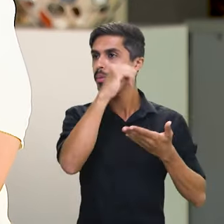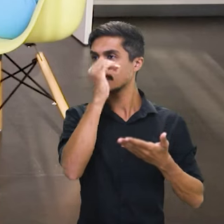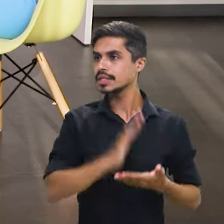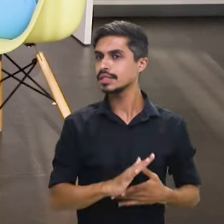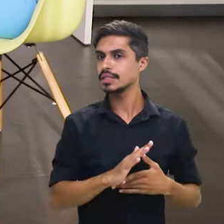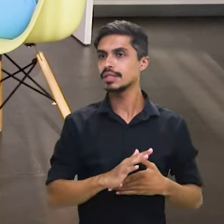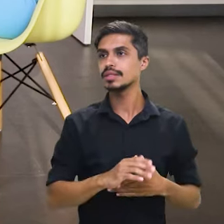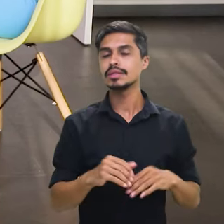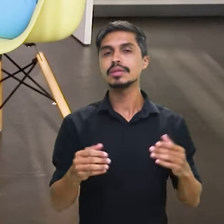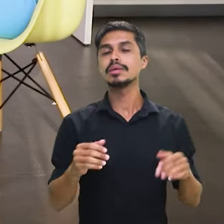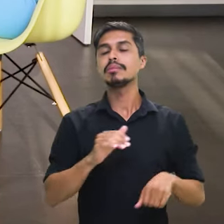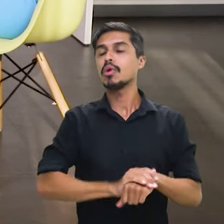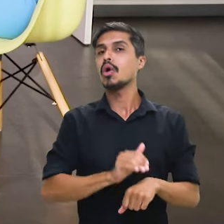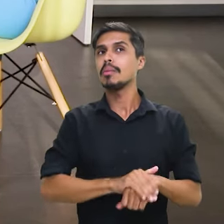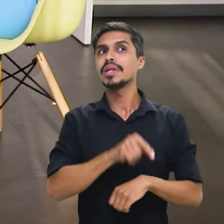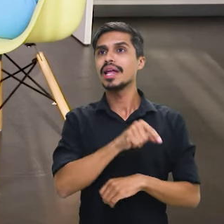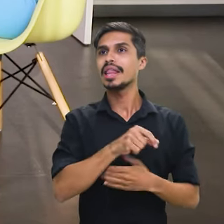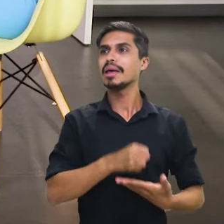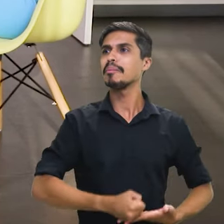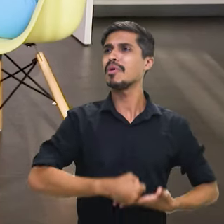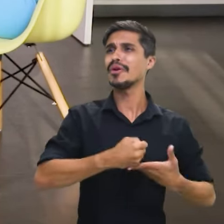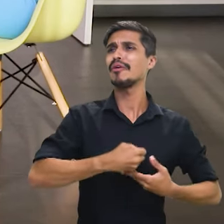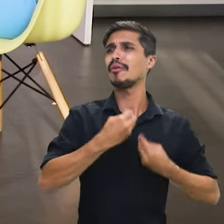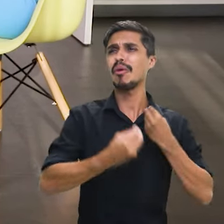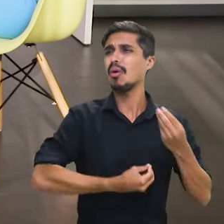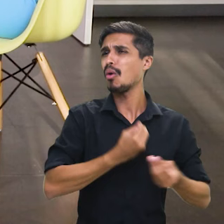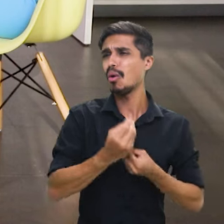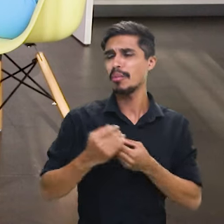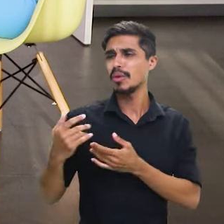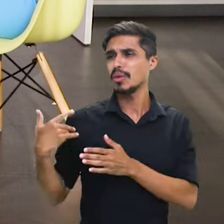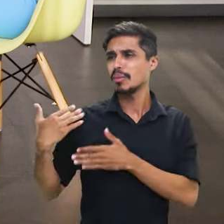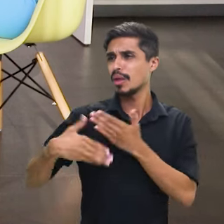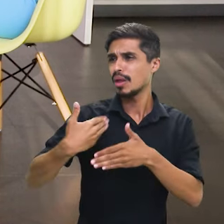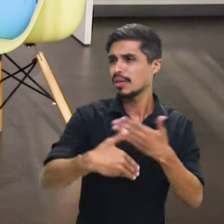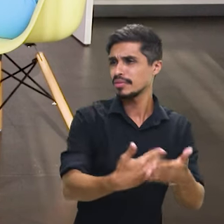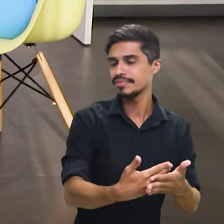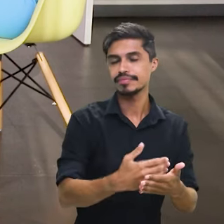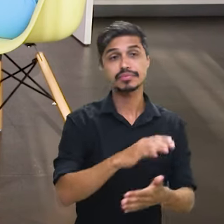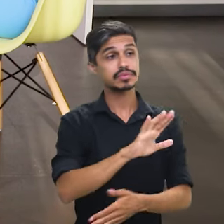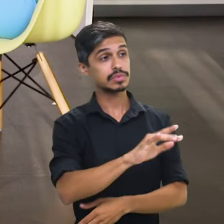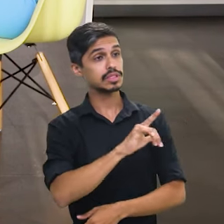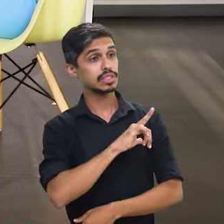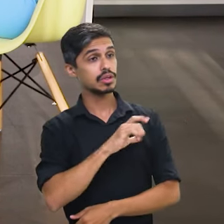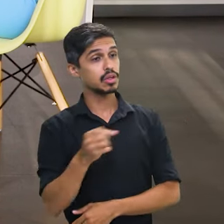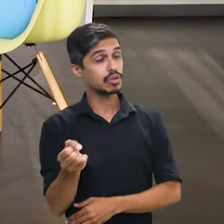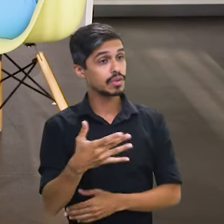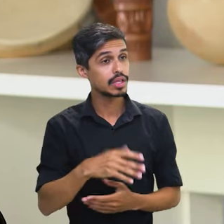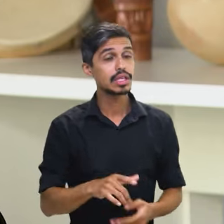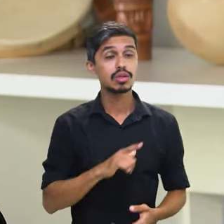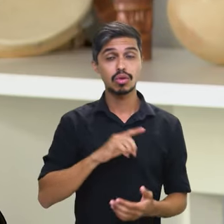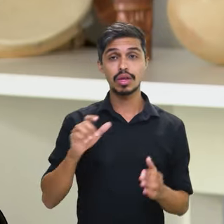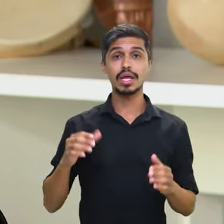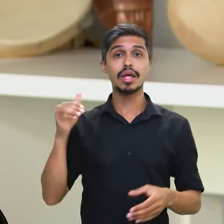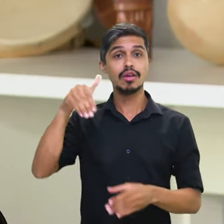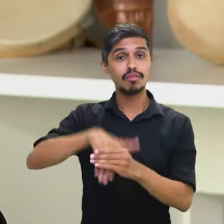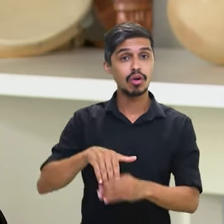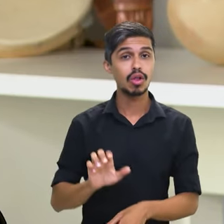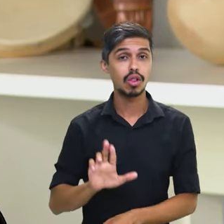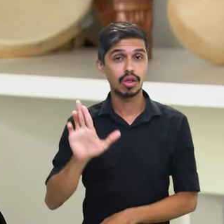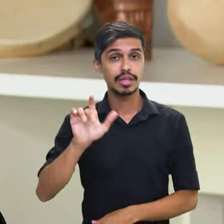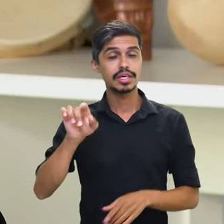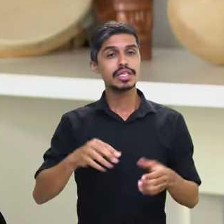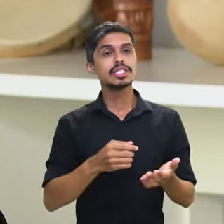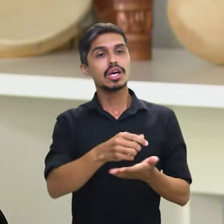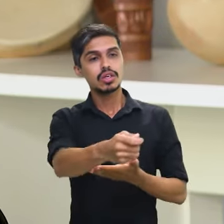brasileira. Como é que a gente está nesse caminho, nessa jornada? Nós temos uma novidade. Com a eleição do presidente Lula e a